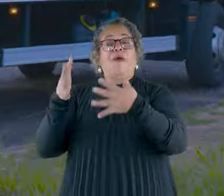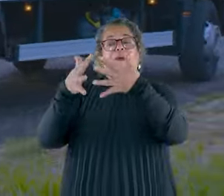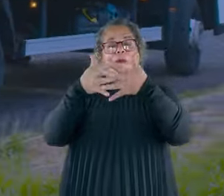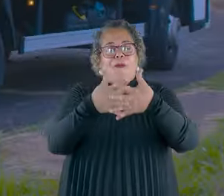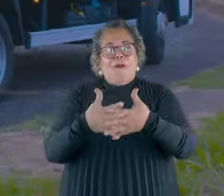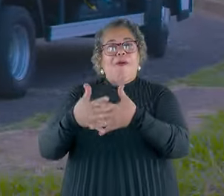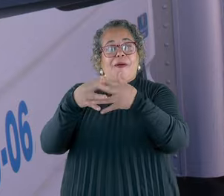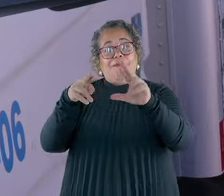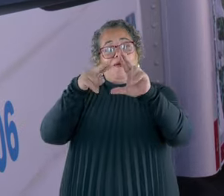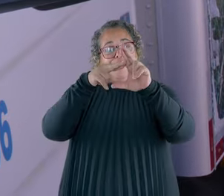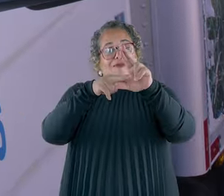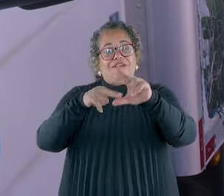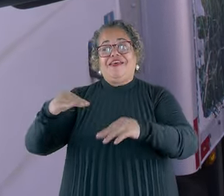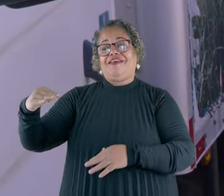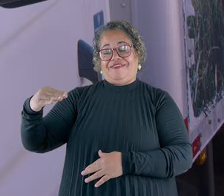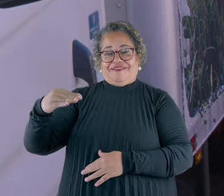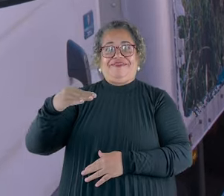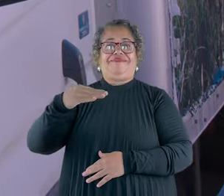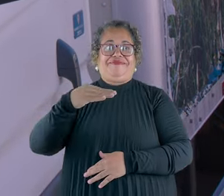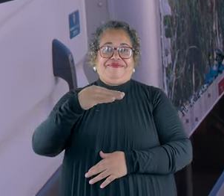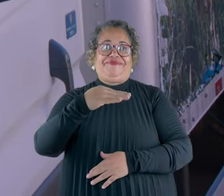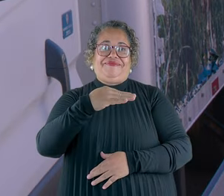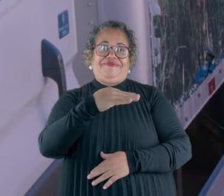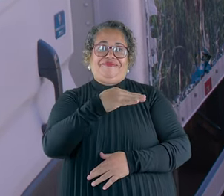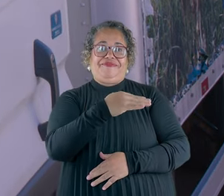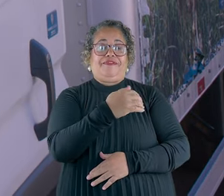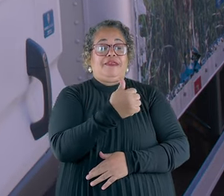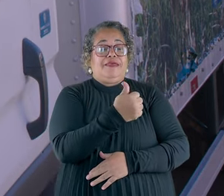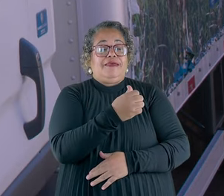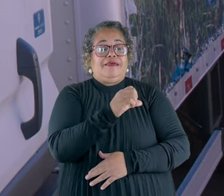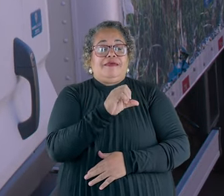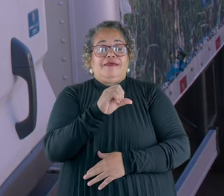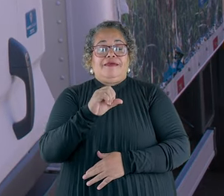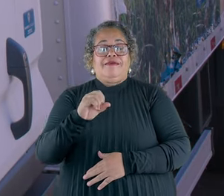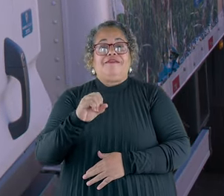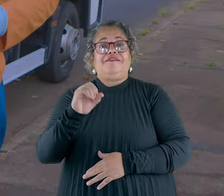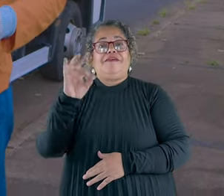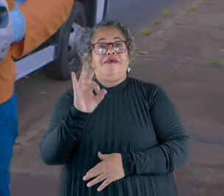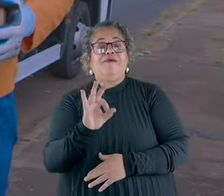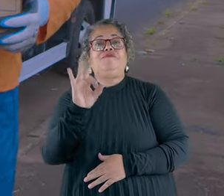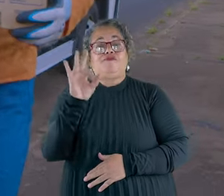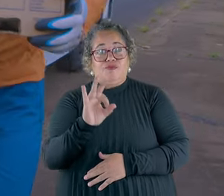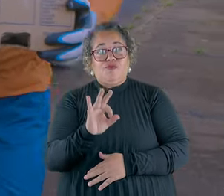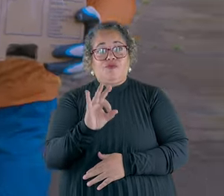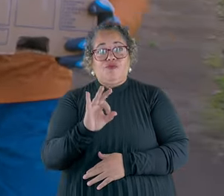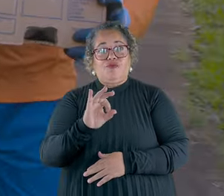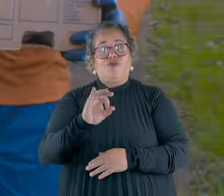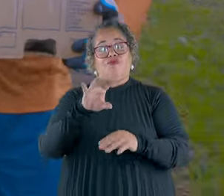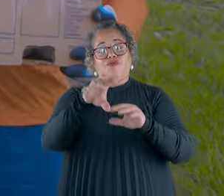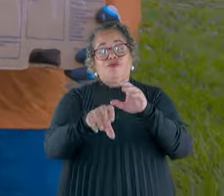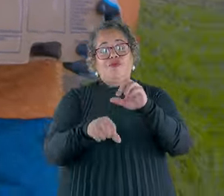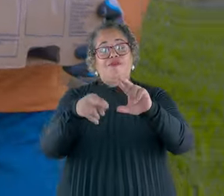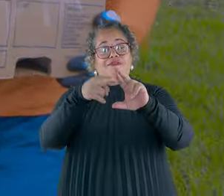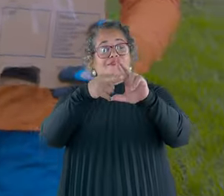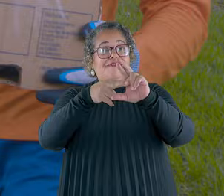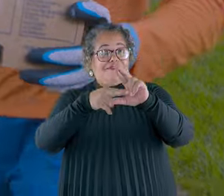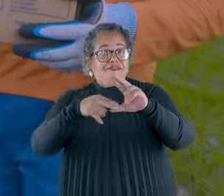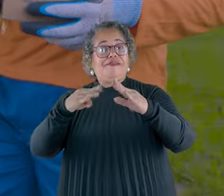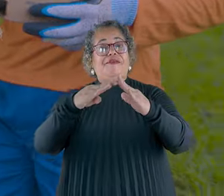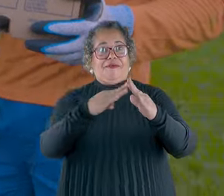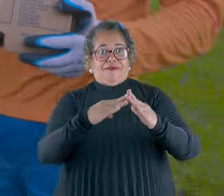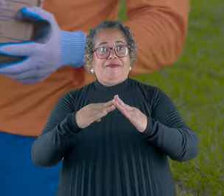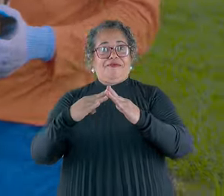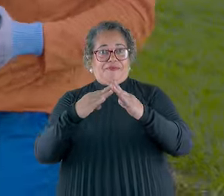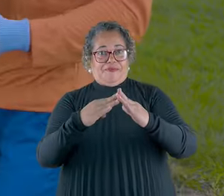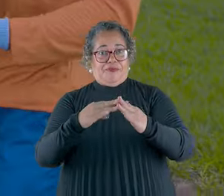Quando ouve essa musiquinha já sabe, né? Vem coleta seletiva por aí. E agora o Berlândia tem coleta seletiva em